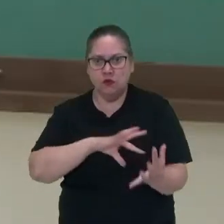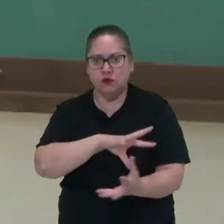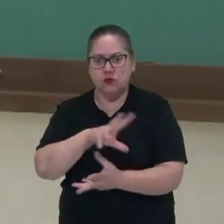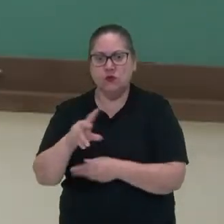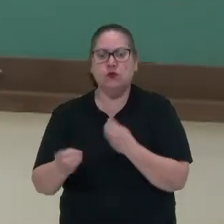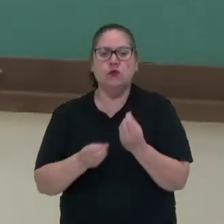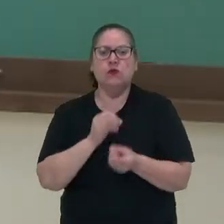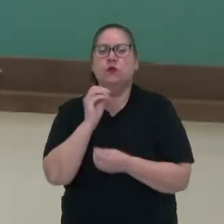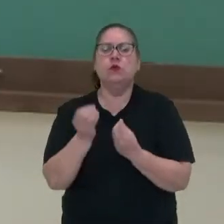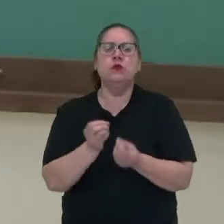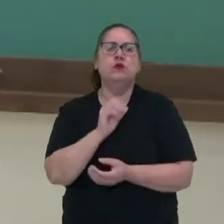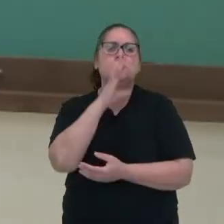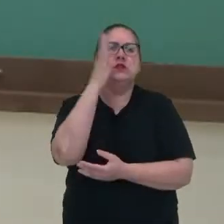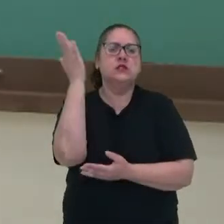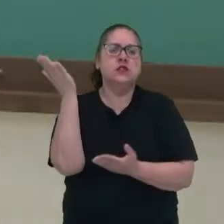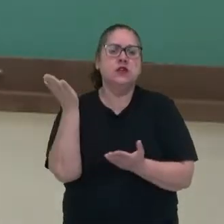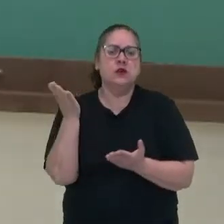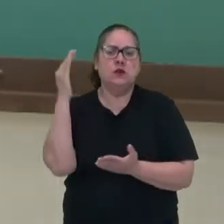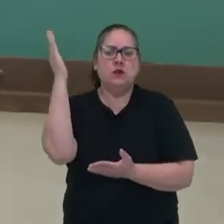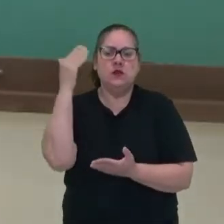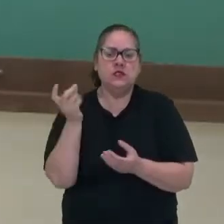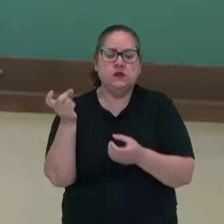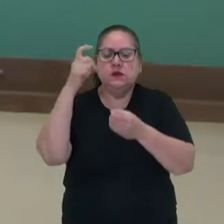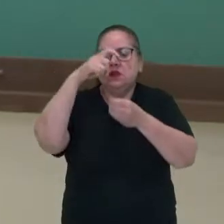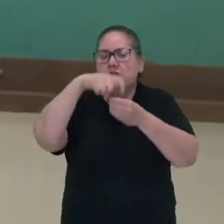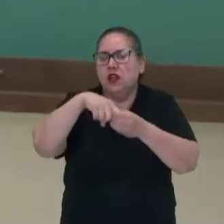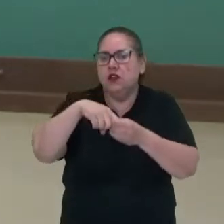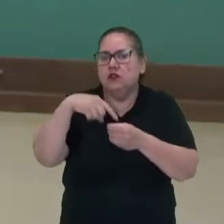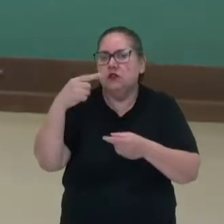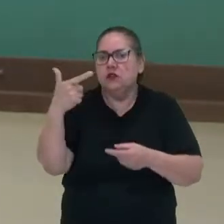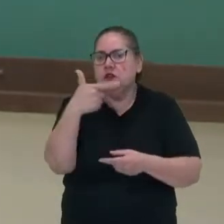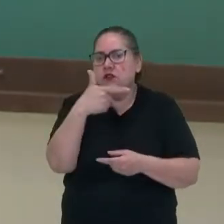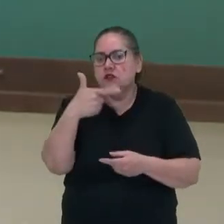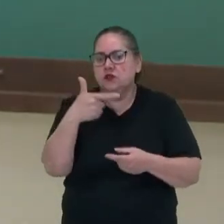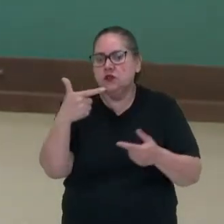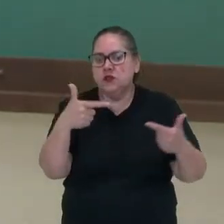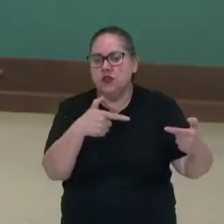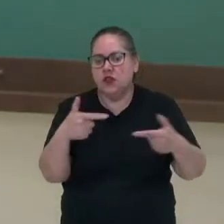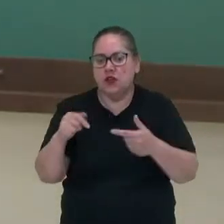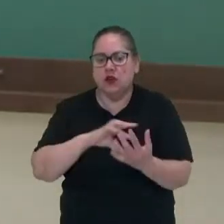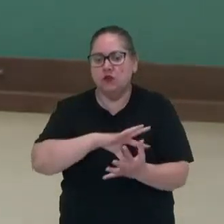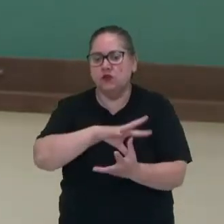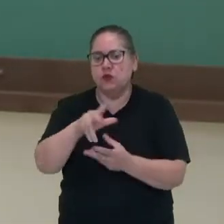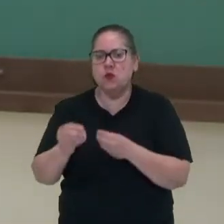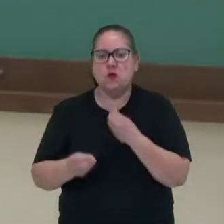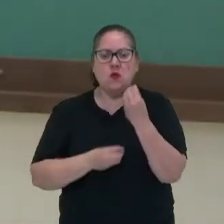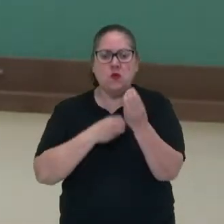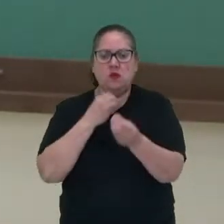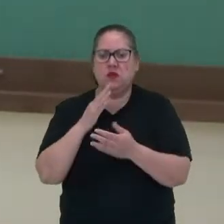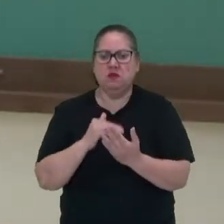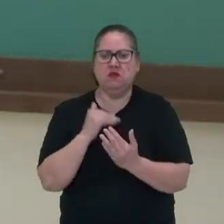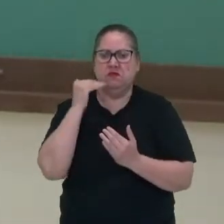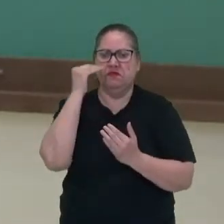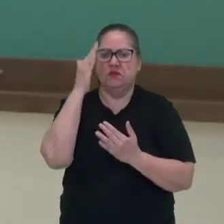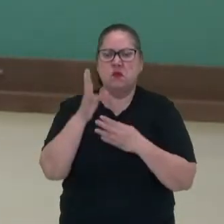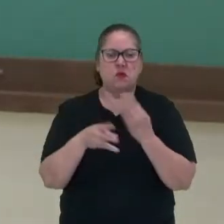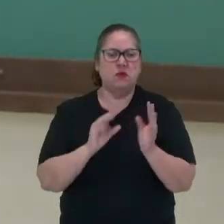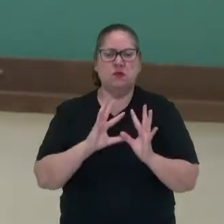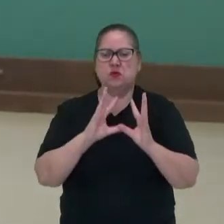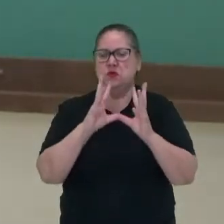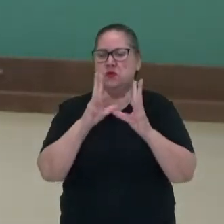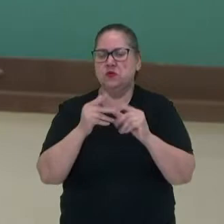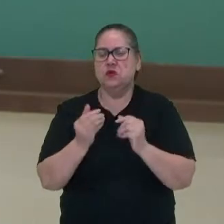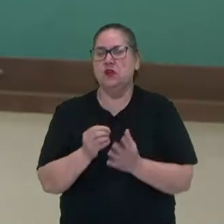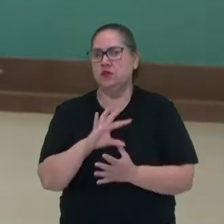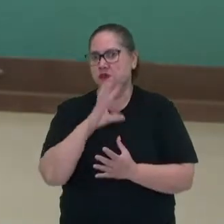Como aconteceu a participação do Brasil dentro da Segunda Guerra Mundial, como foram os excedentes, como tudo isso